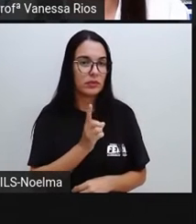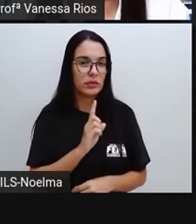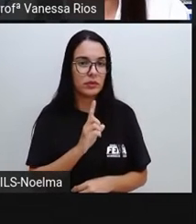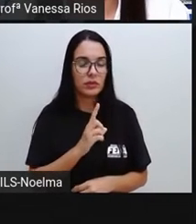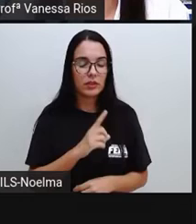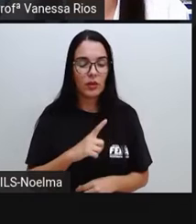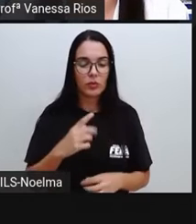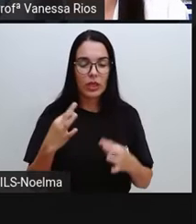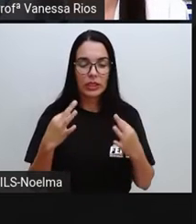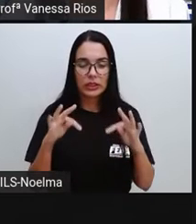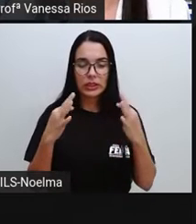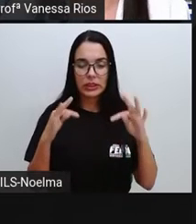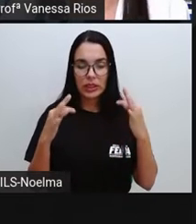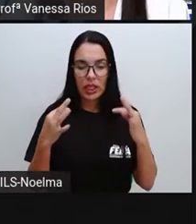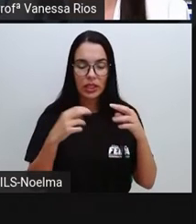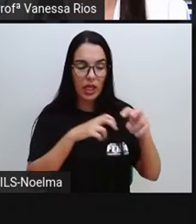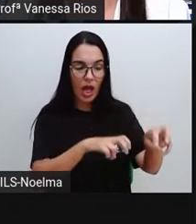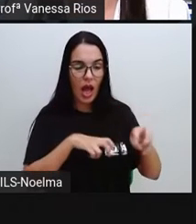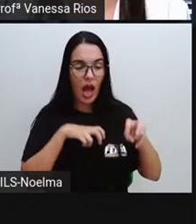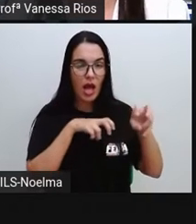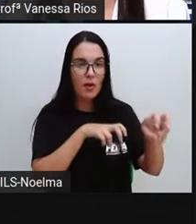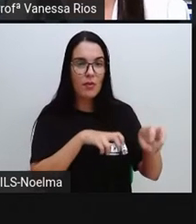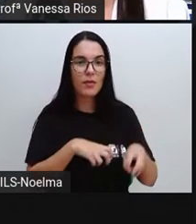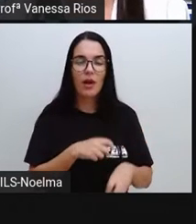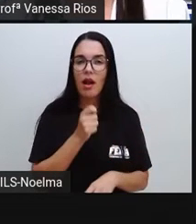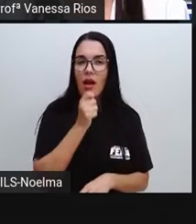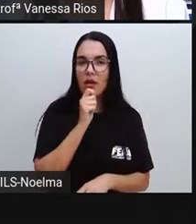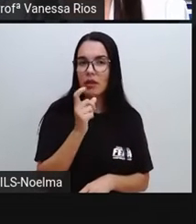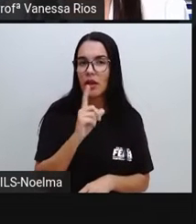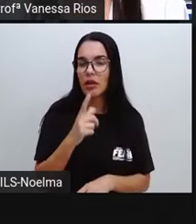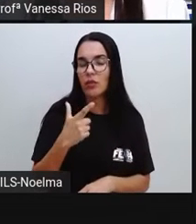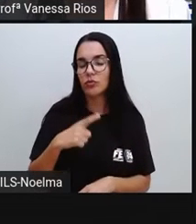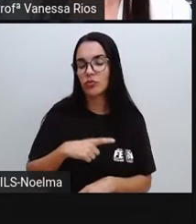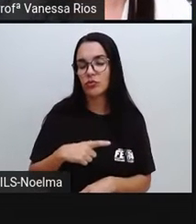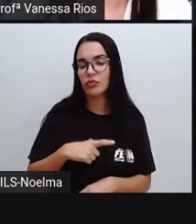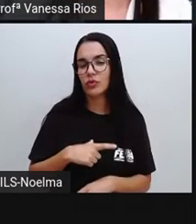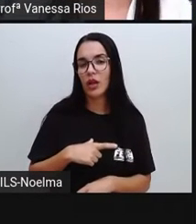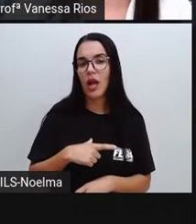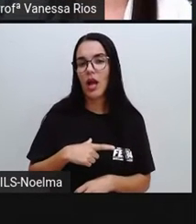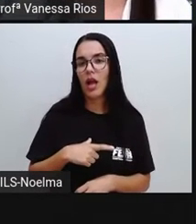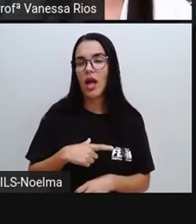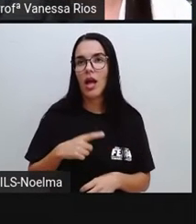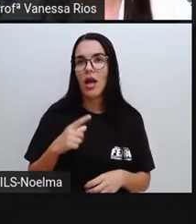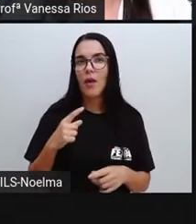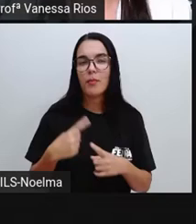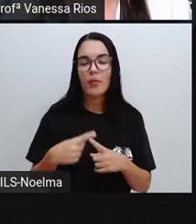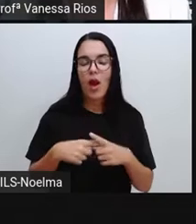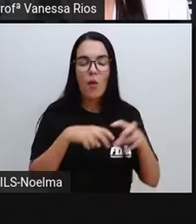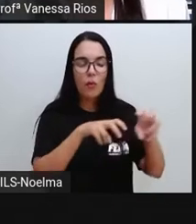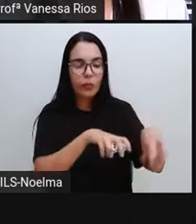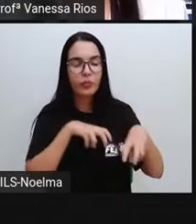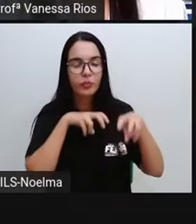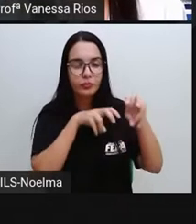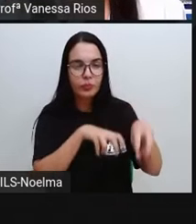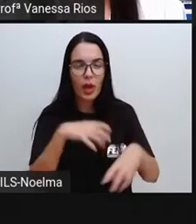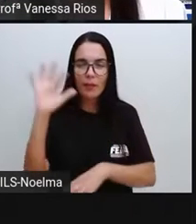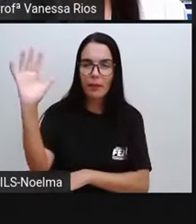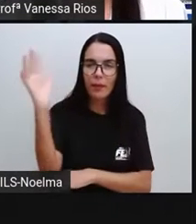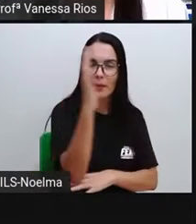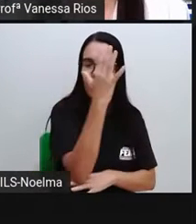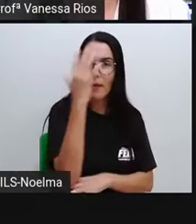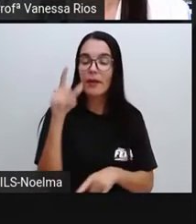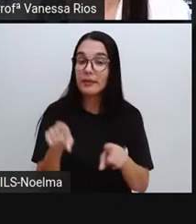técnicas agrícolas, ainda não dominava não só o cultivo das plantas, mas também a criação de